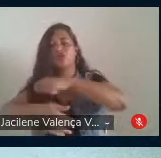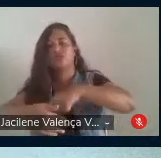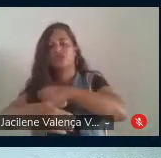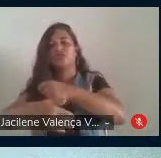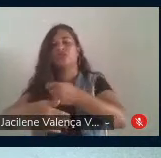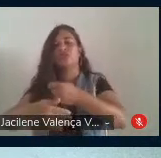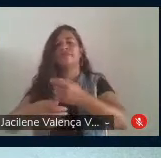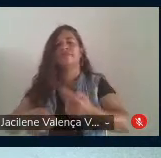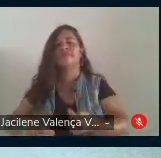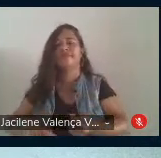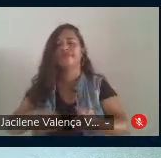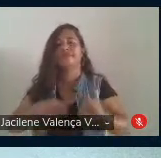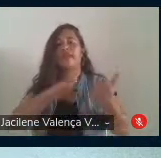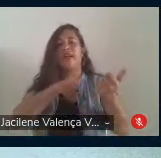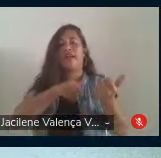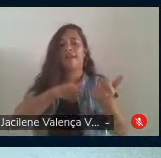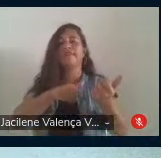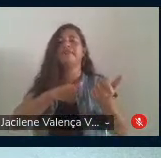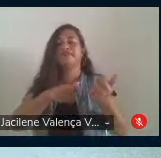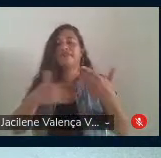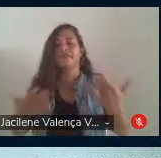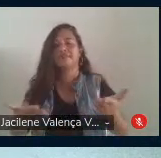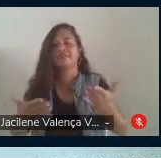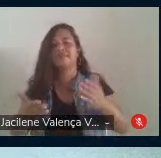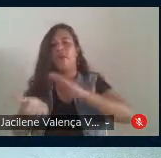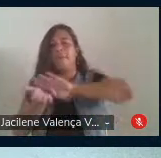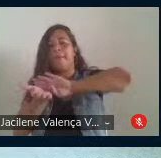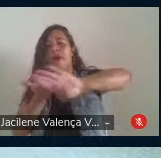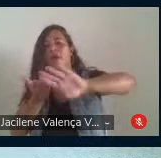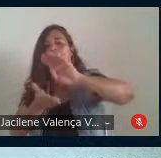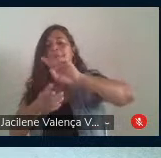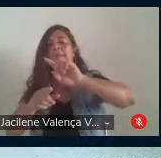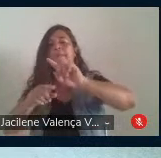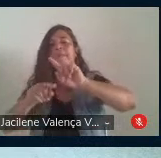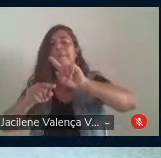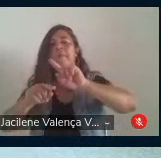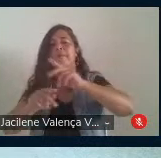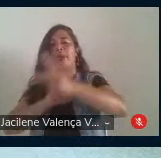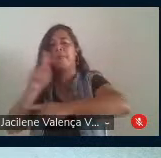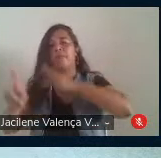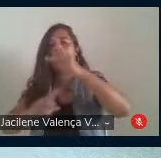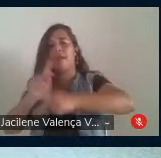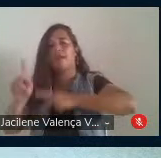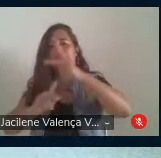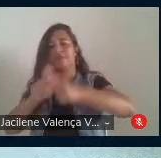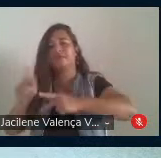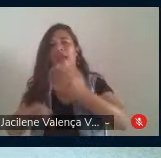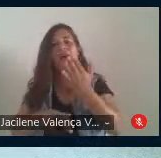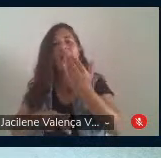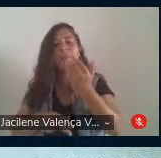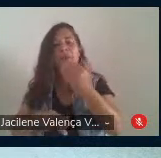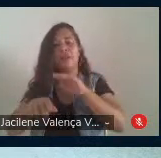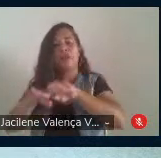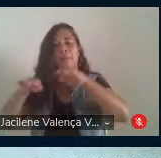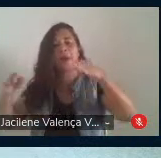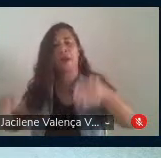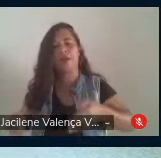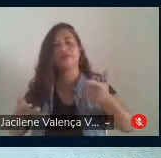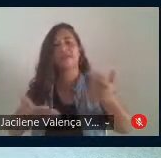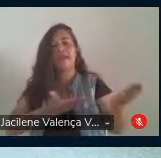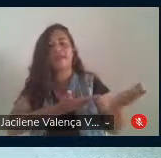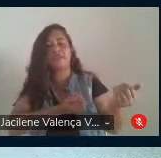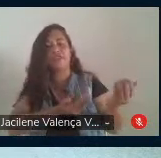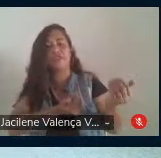populares de alimentos e integraram a campanha O Levante Popular da Juventude, o